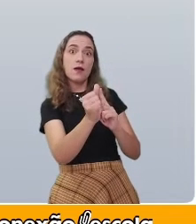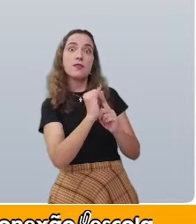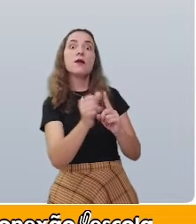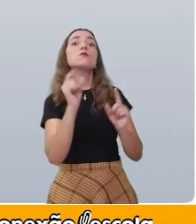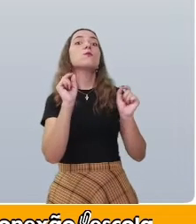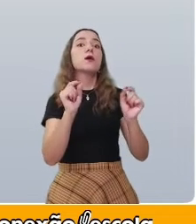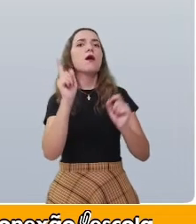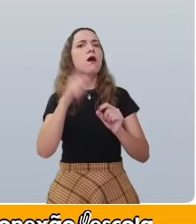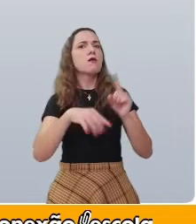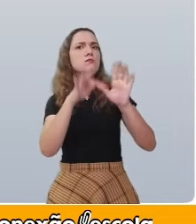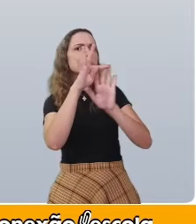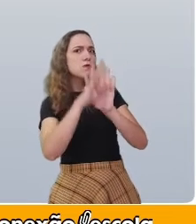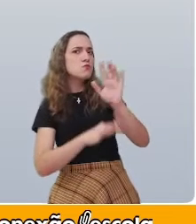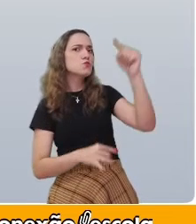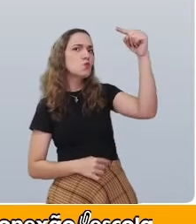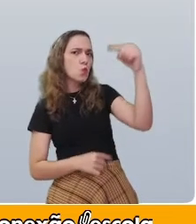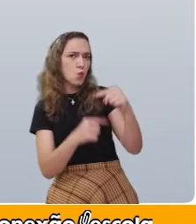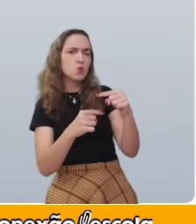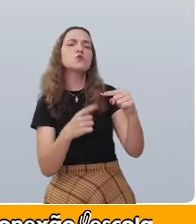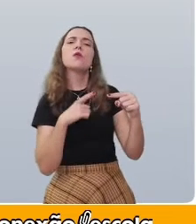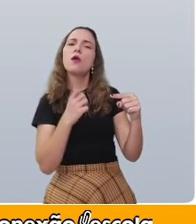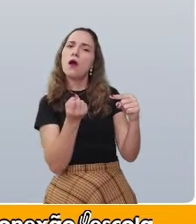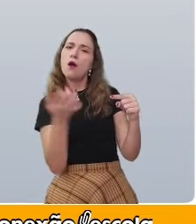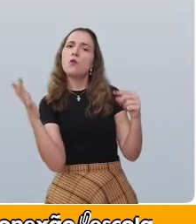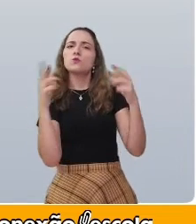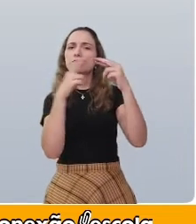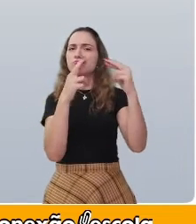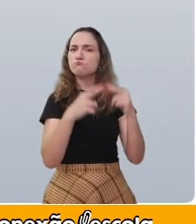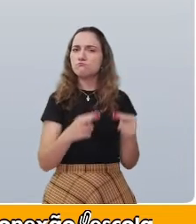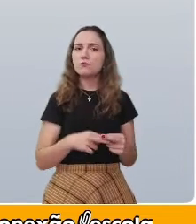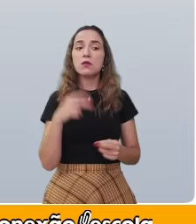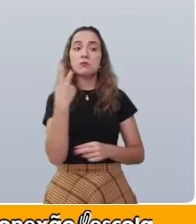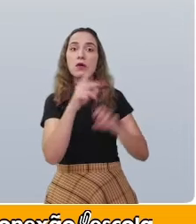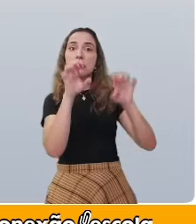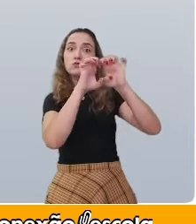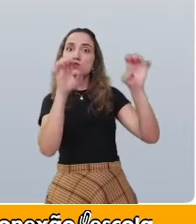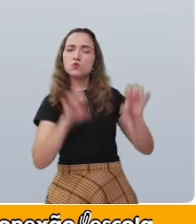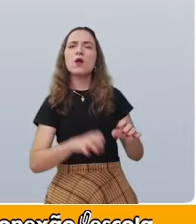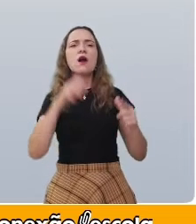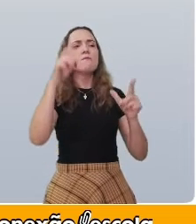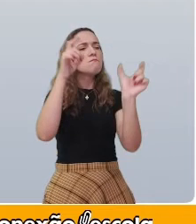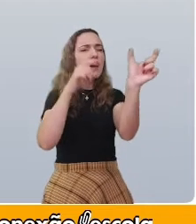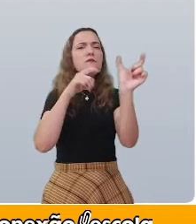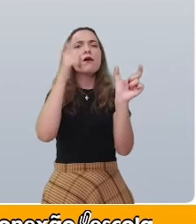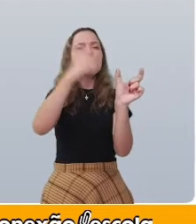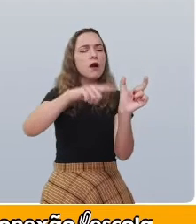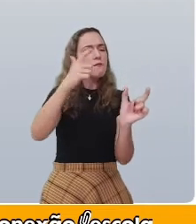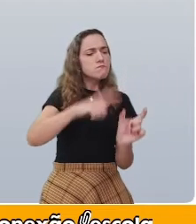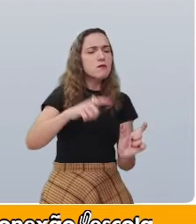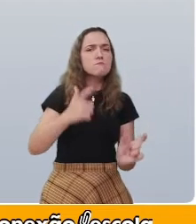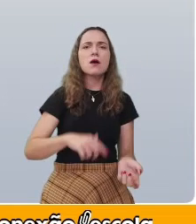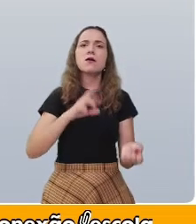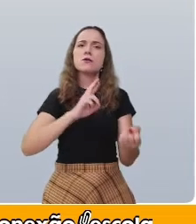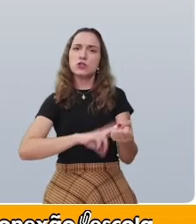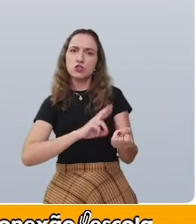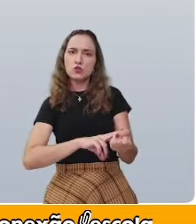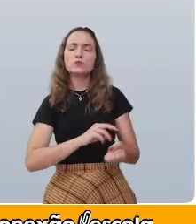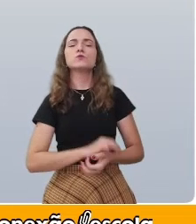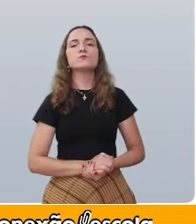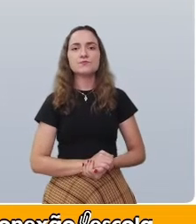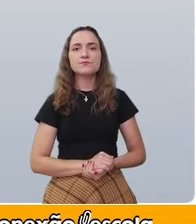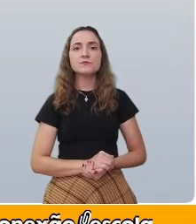curtos, alguns rimados com uma estrutura repetitiva que marca um ritmo. O